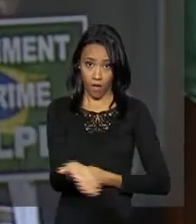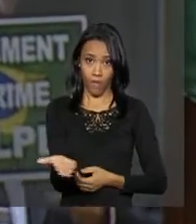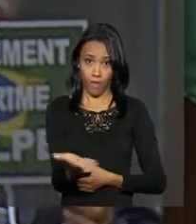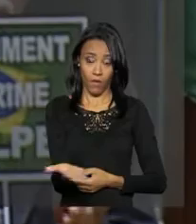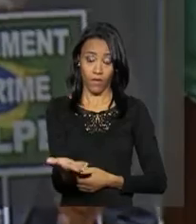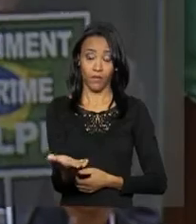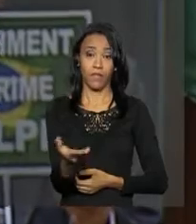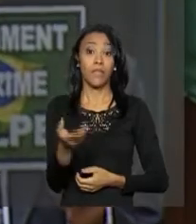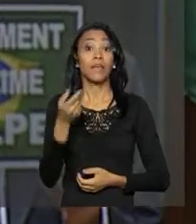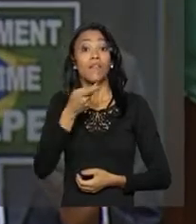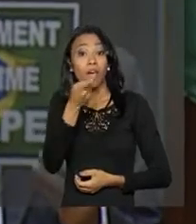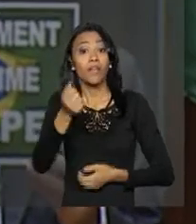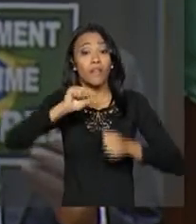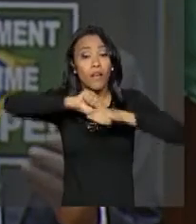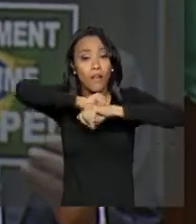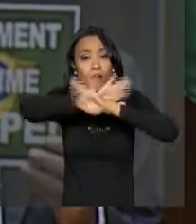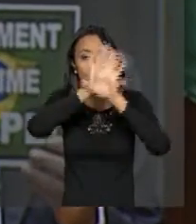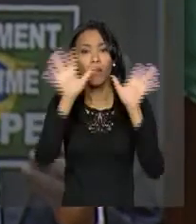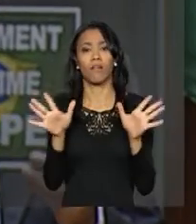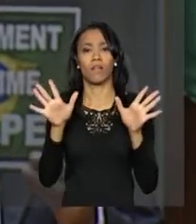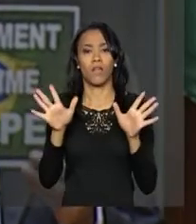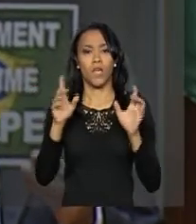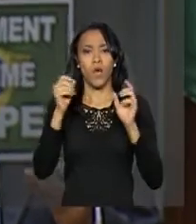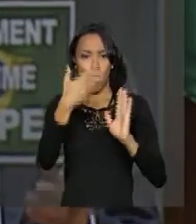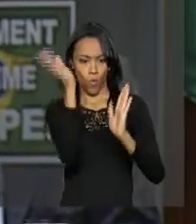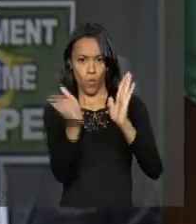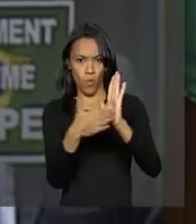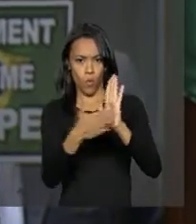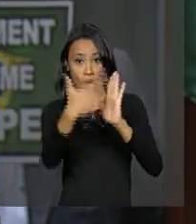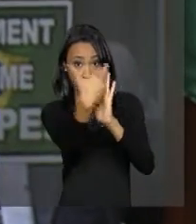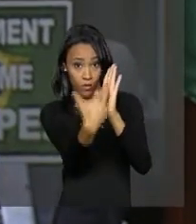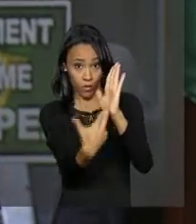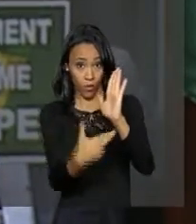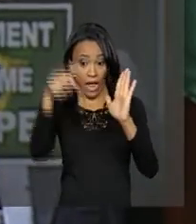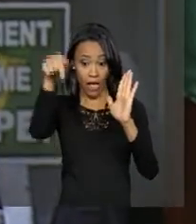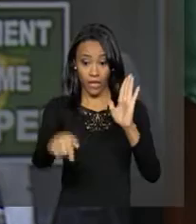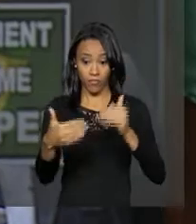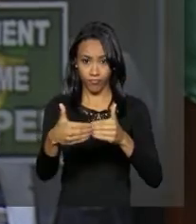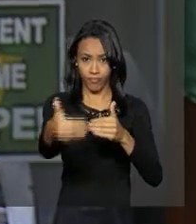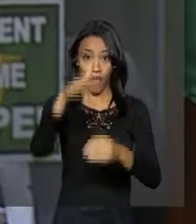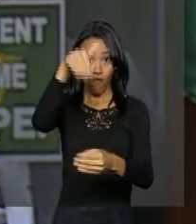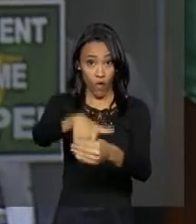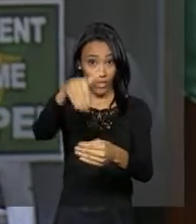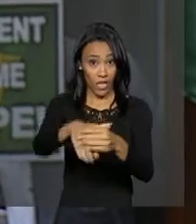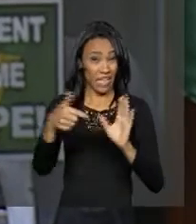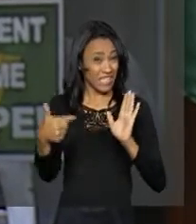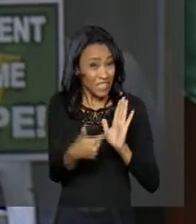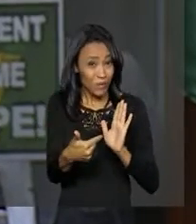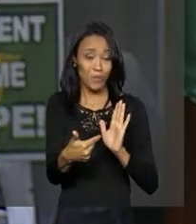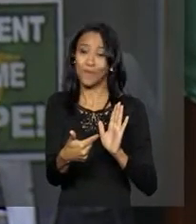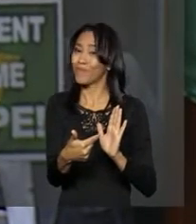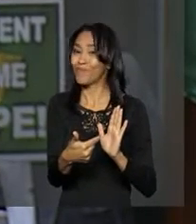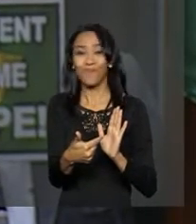demonstrando de forma cabal que o relatório que será votado por este plenário não sobrevive a